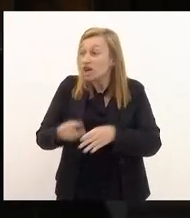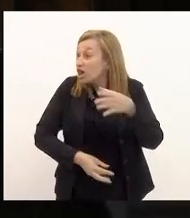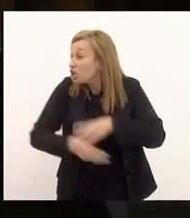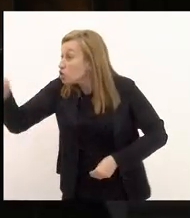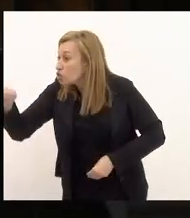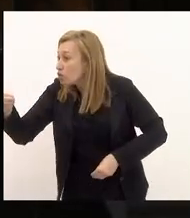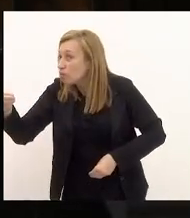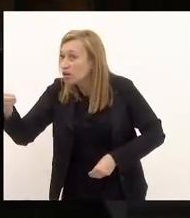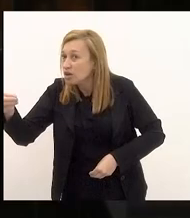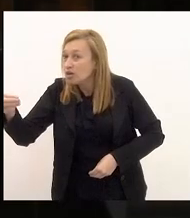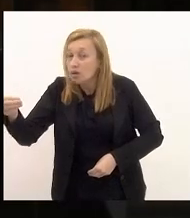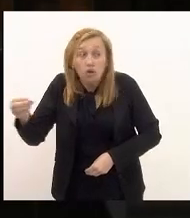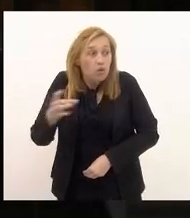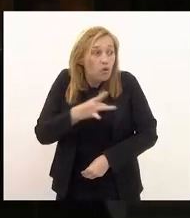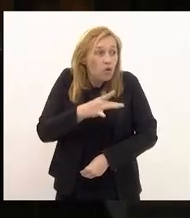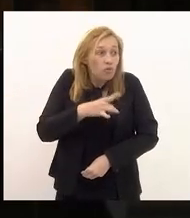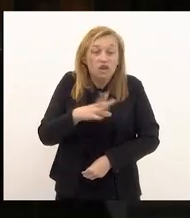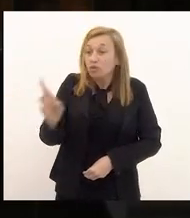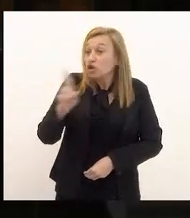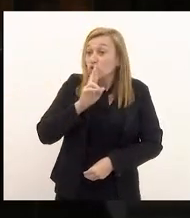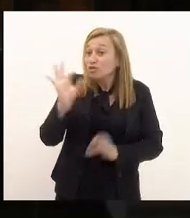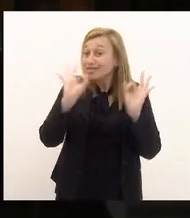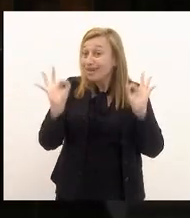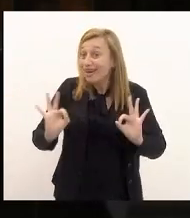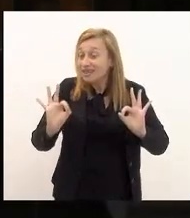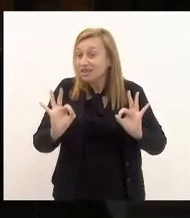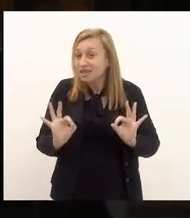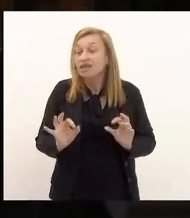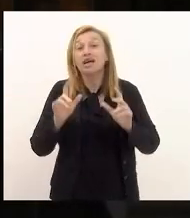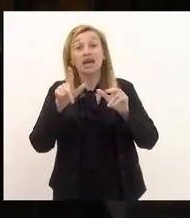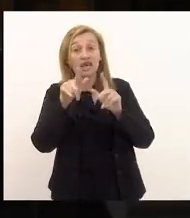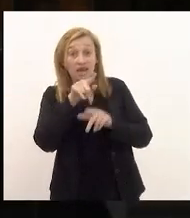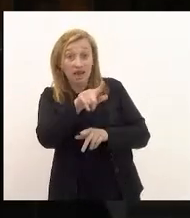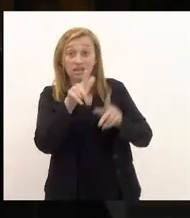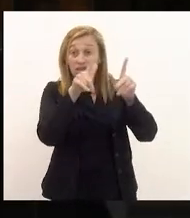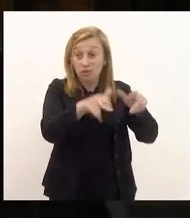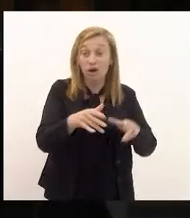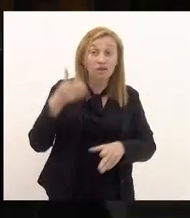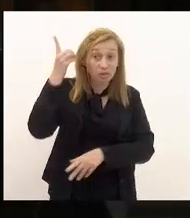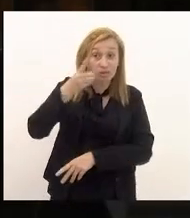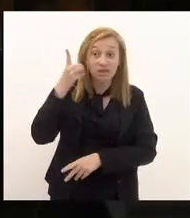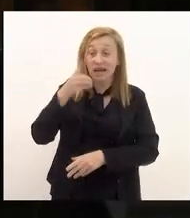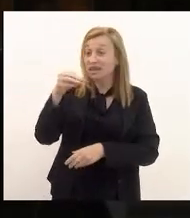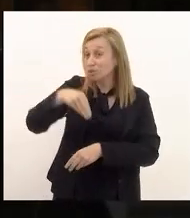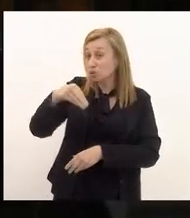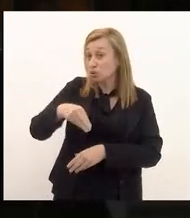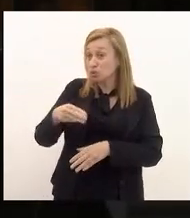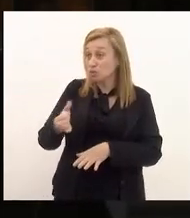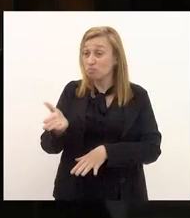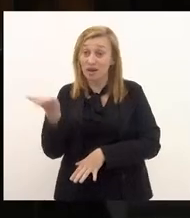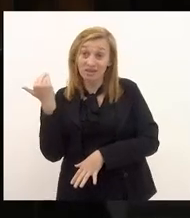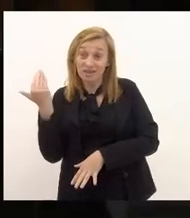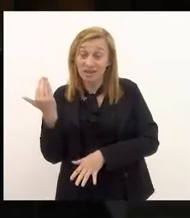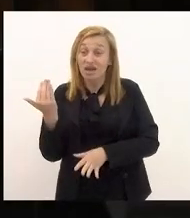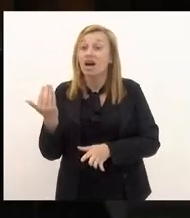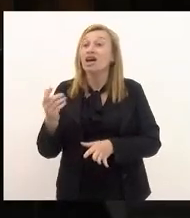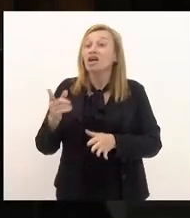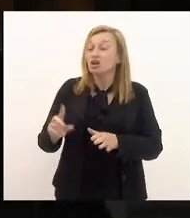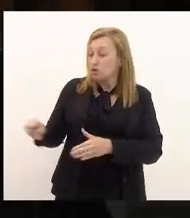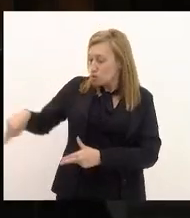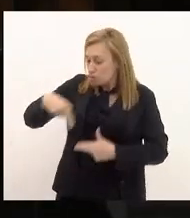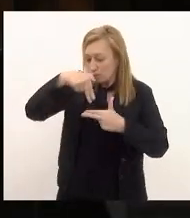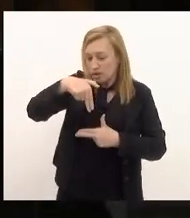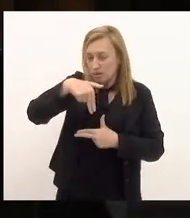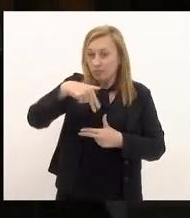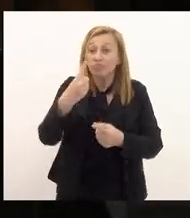com medo e não responde essa mesma deputada minutos atrás subiu a essa tribuna em